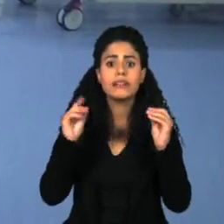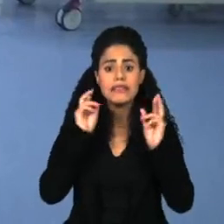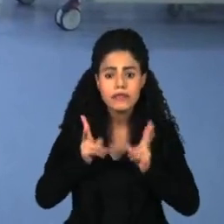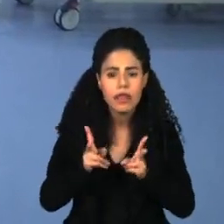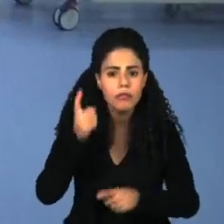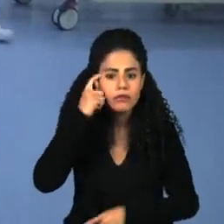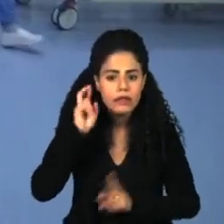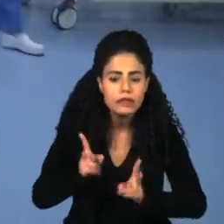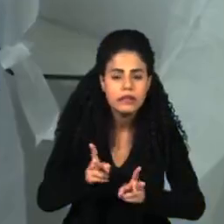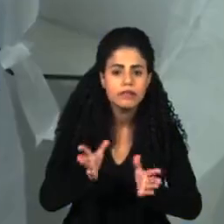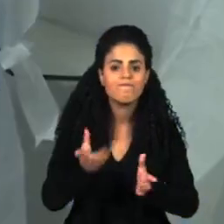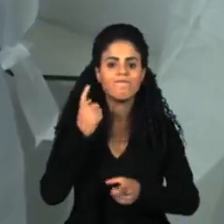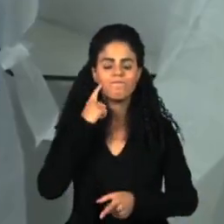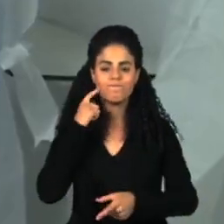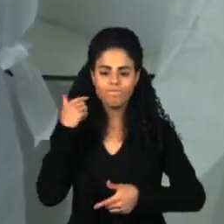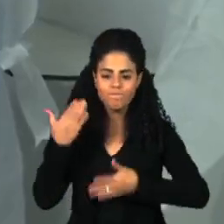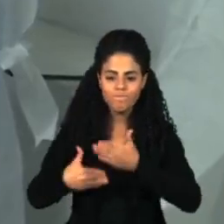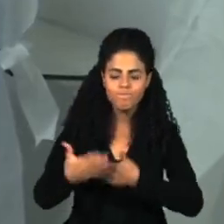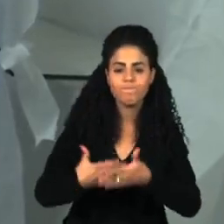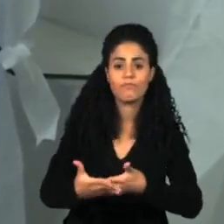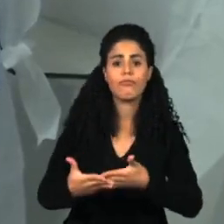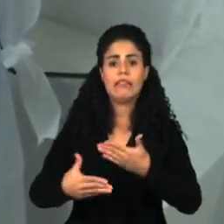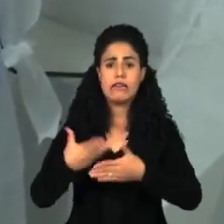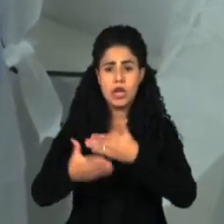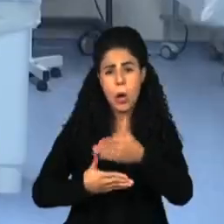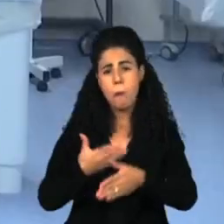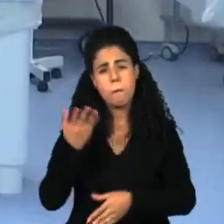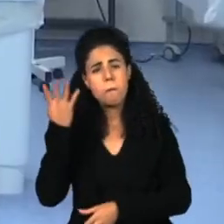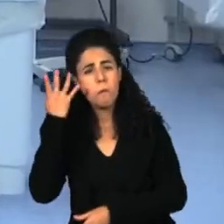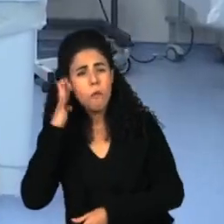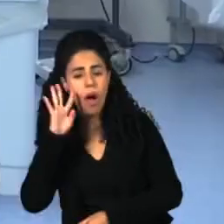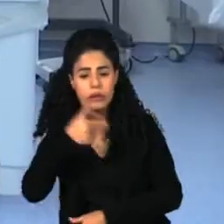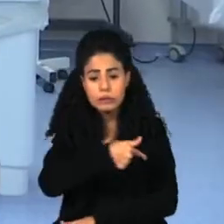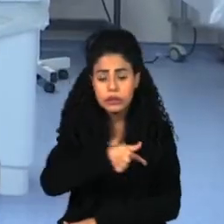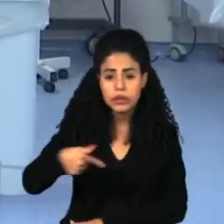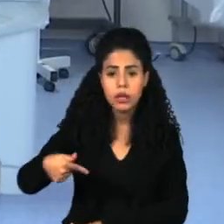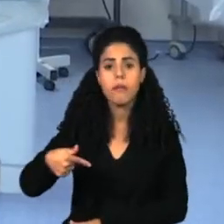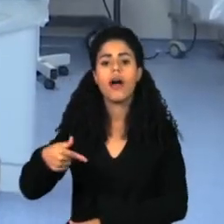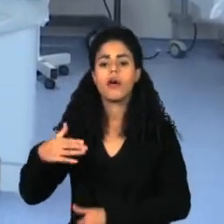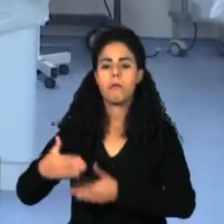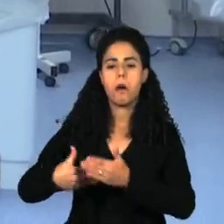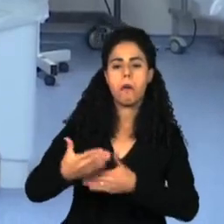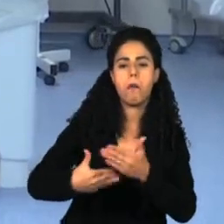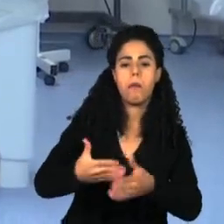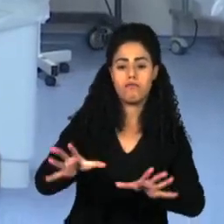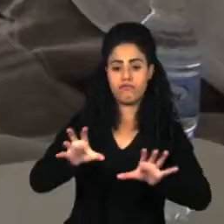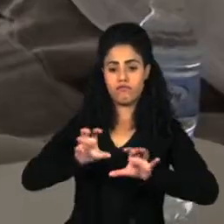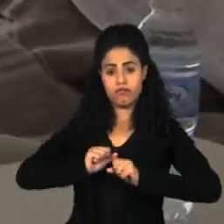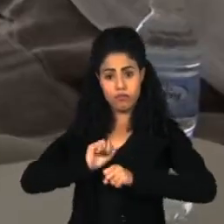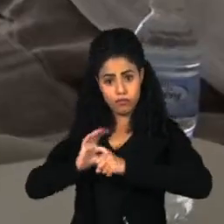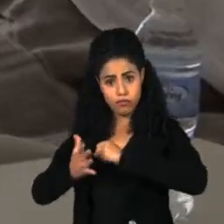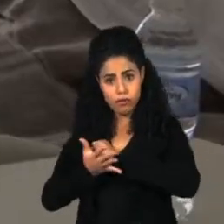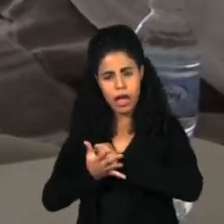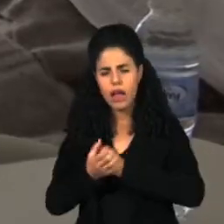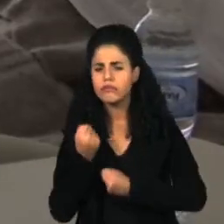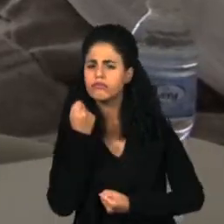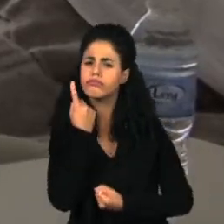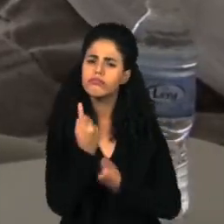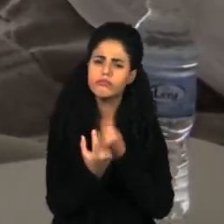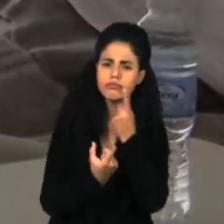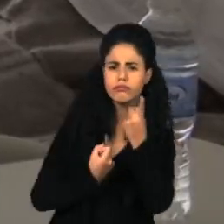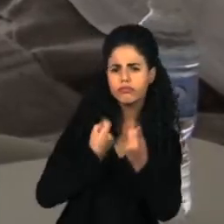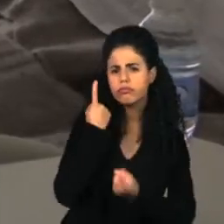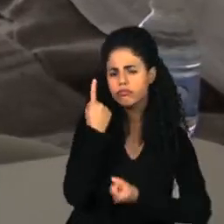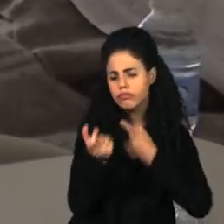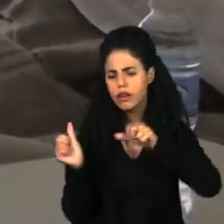ocorre quando as complicações continuam por mais de quatro semanas após o início da infecção. Em alguns casos, as